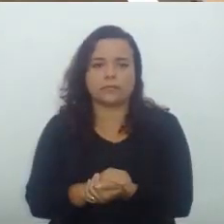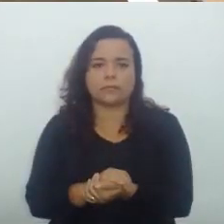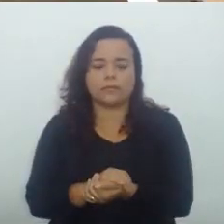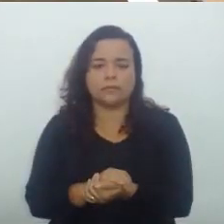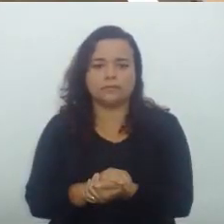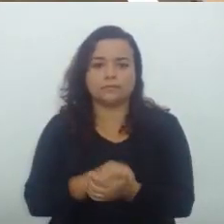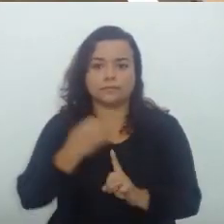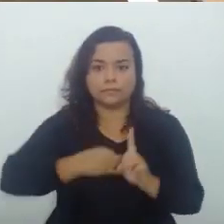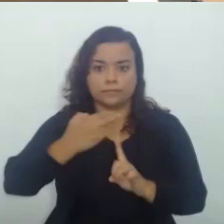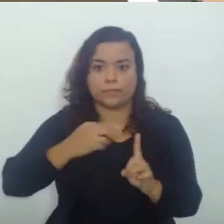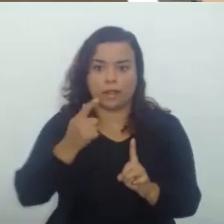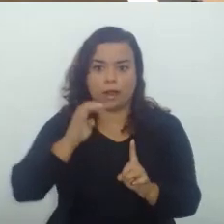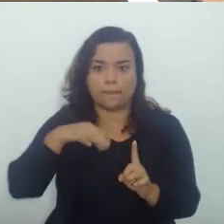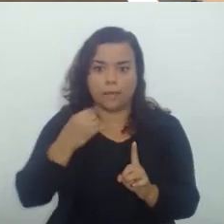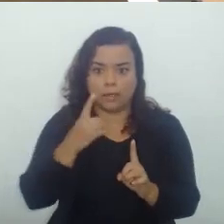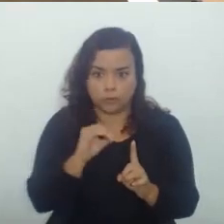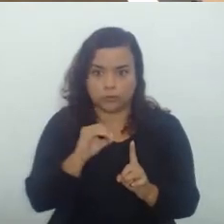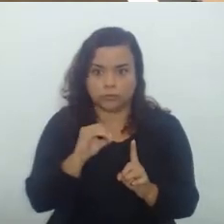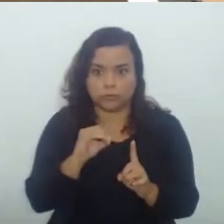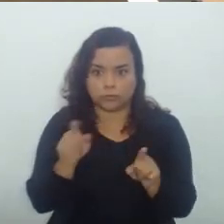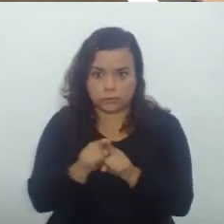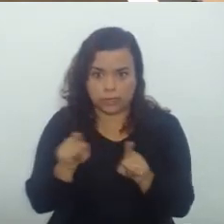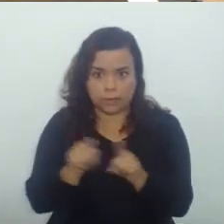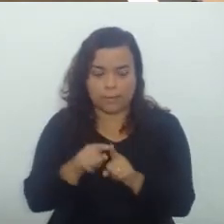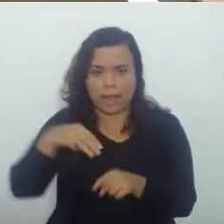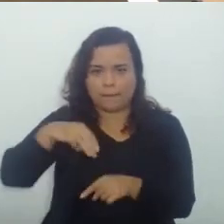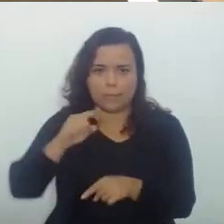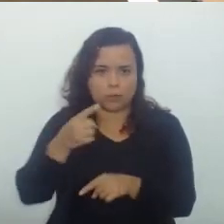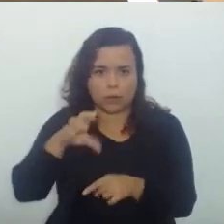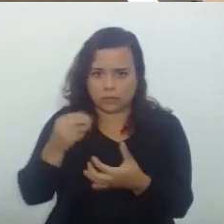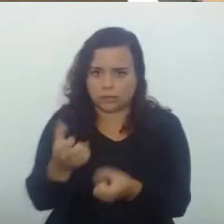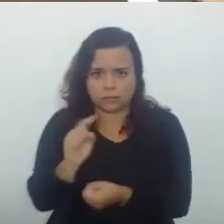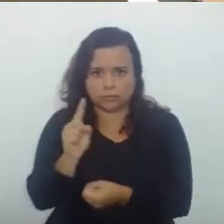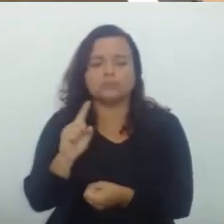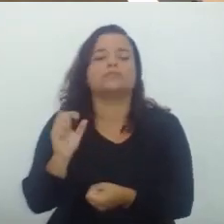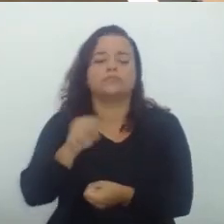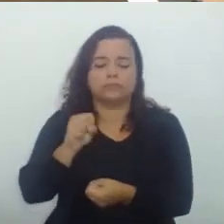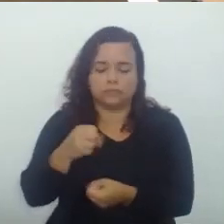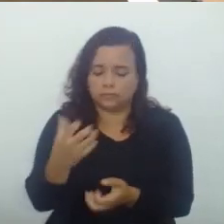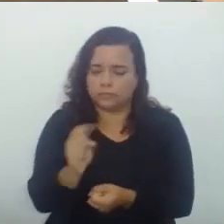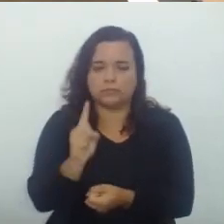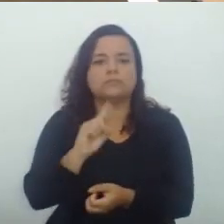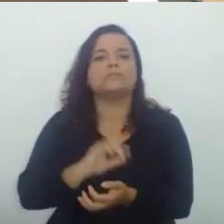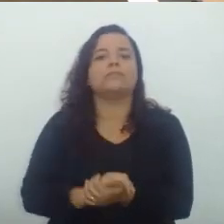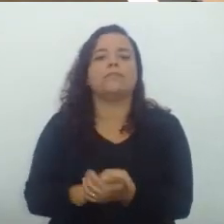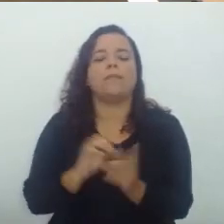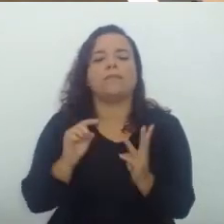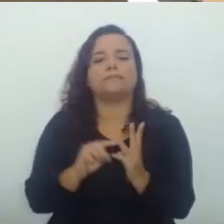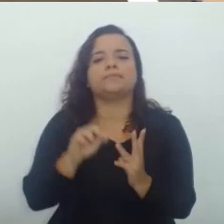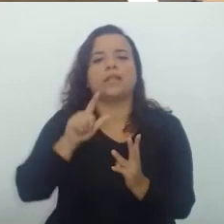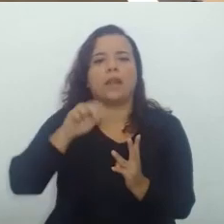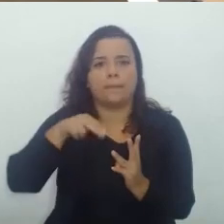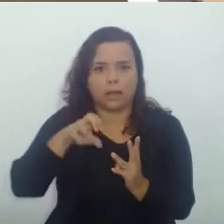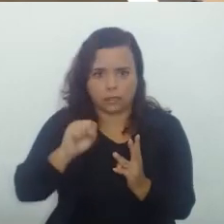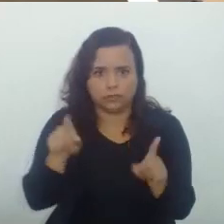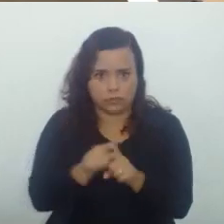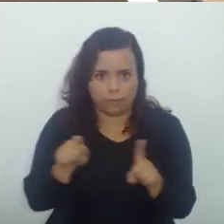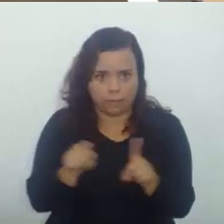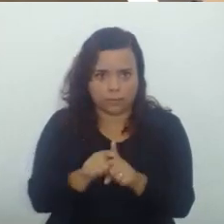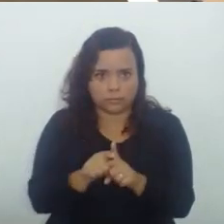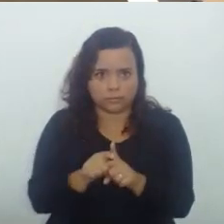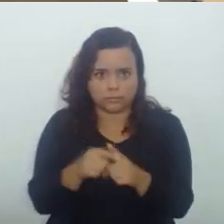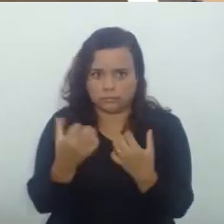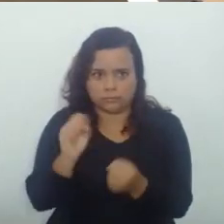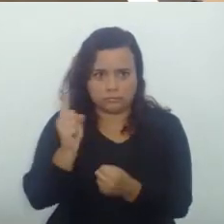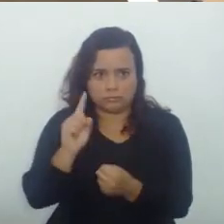Embargador De Lermando Não modula Não é isso? sim Correto Desembargador Ibanez Também não modula Os efeitos